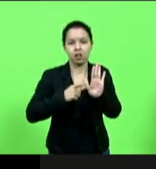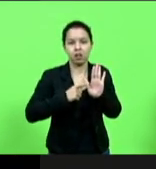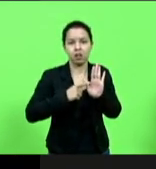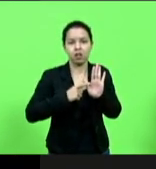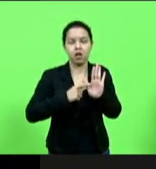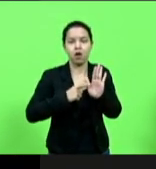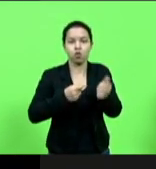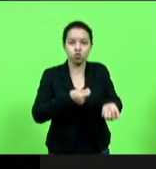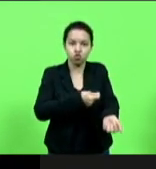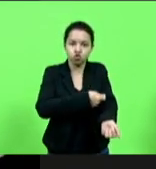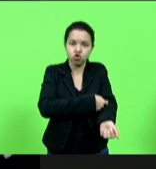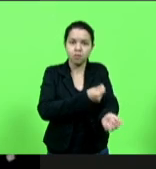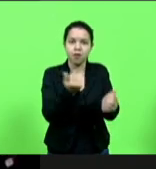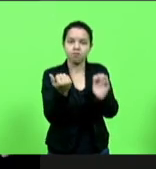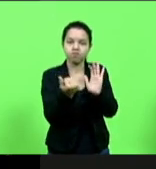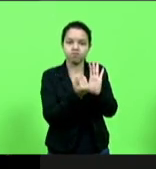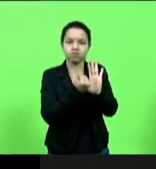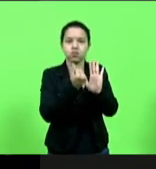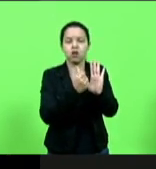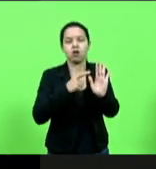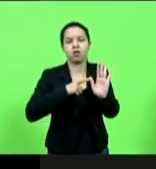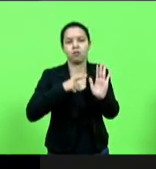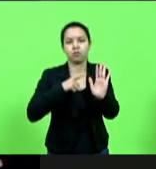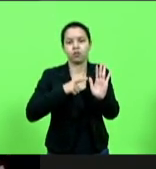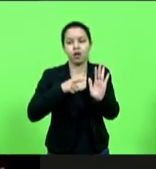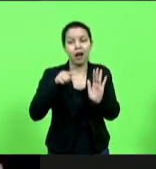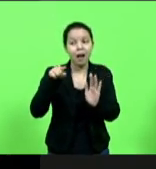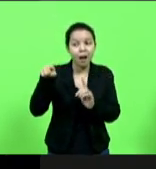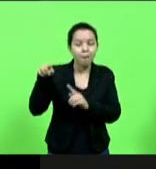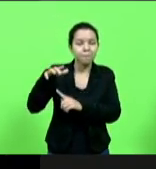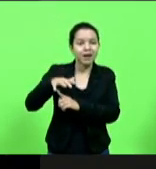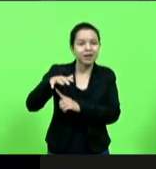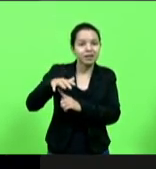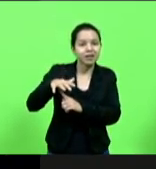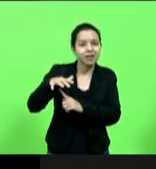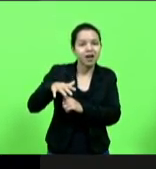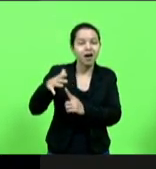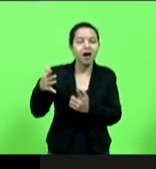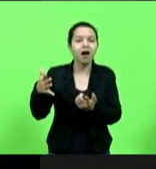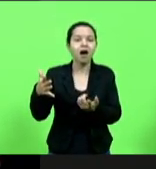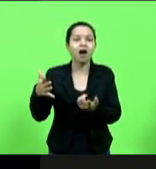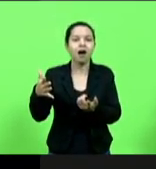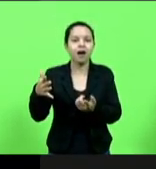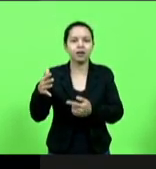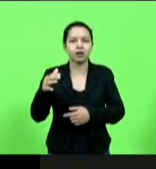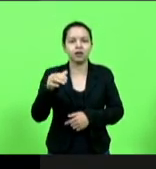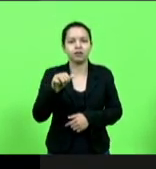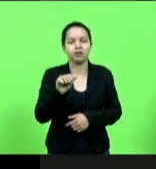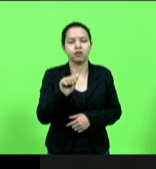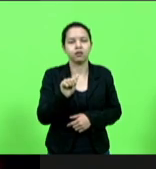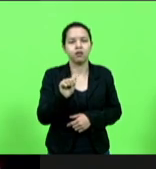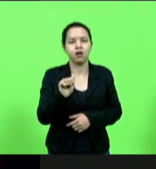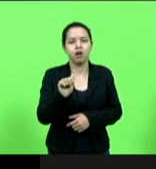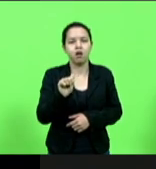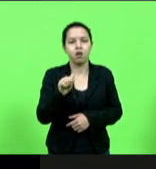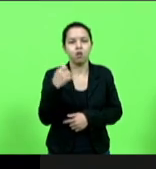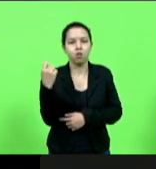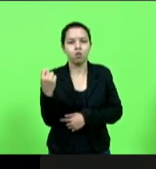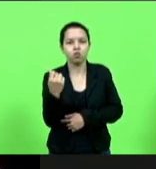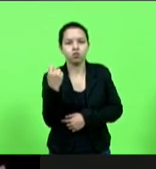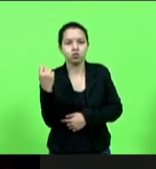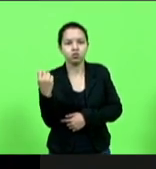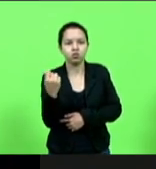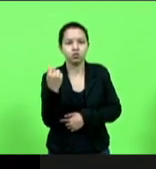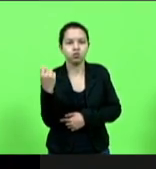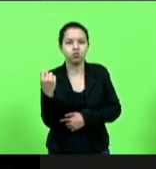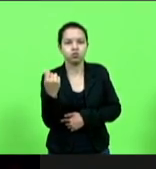o Paraná o Rio Grande do Sul o Mato Grosso o Acre a Rondônia e a Amazônia não